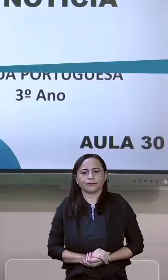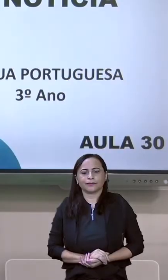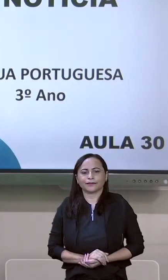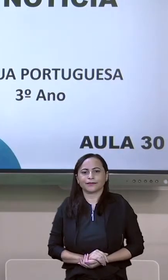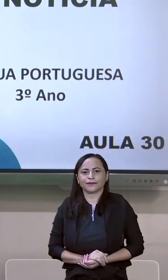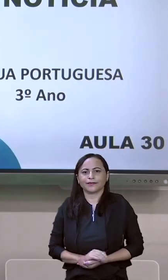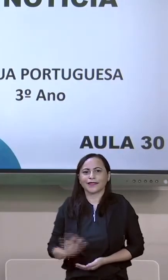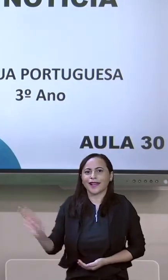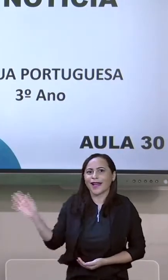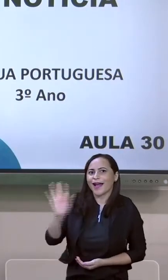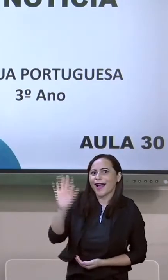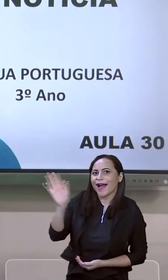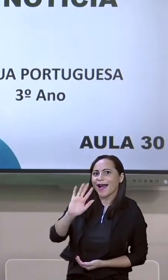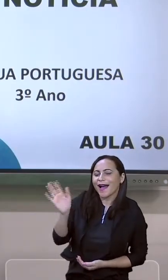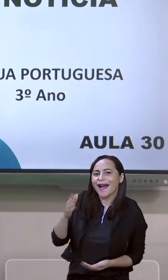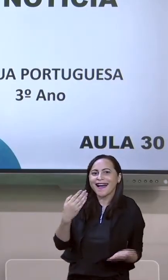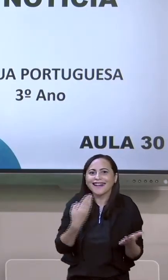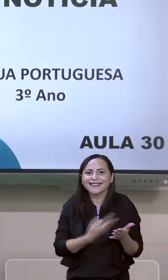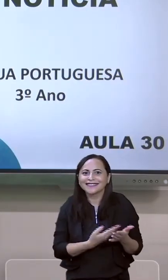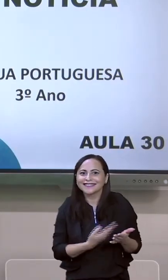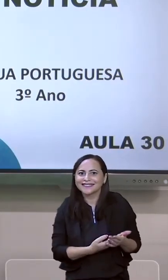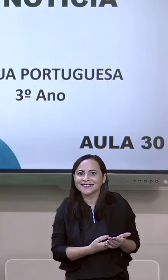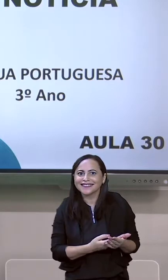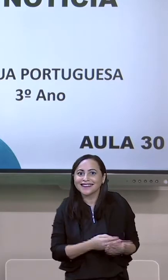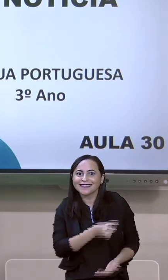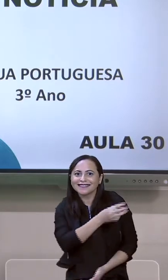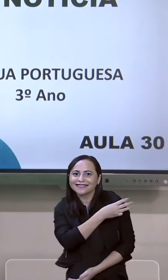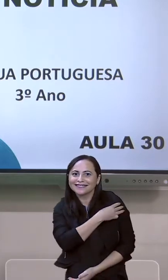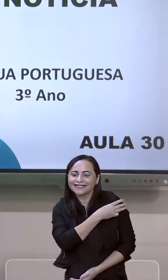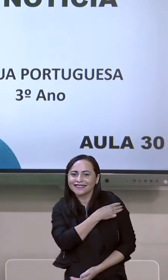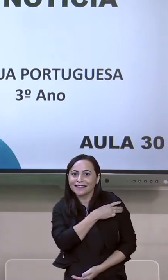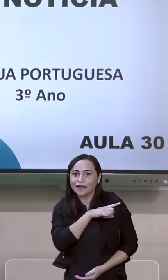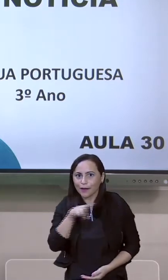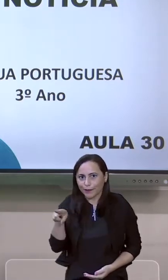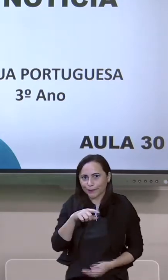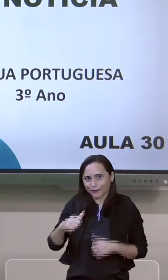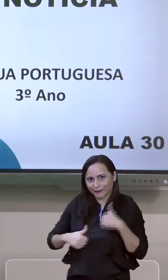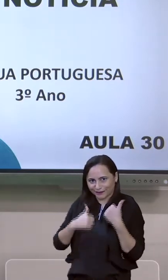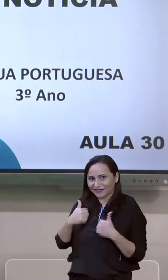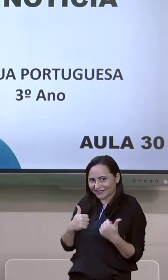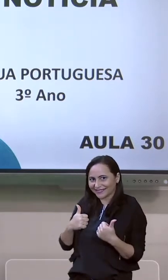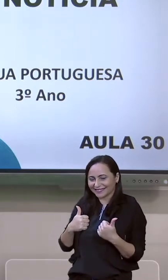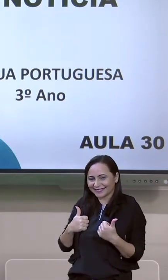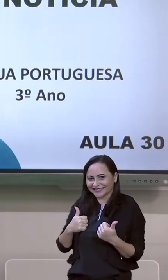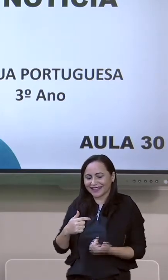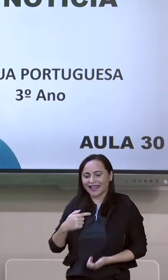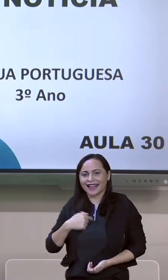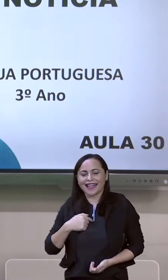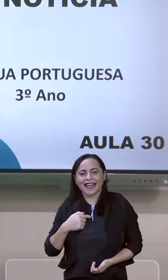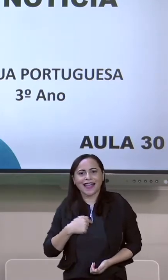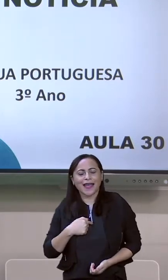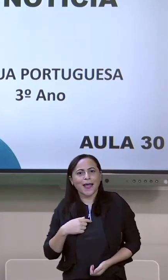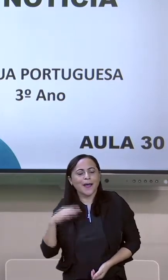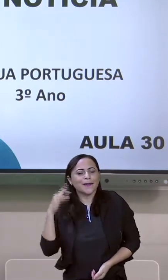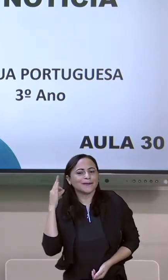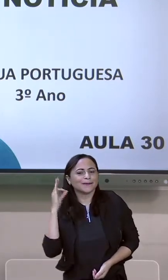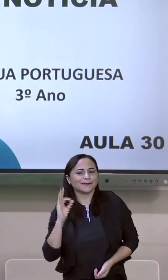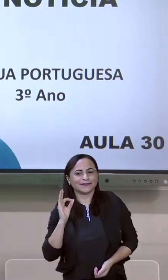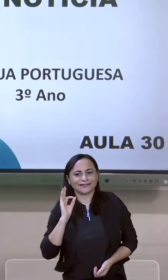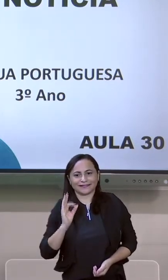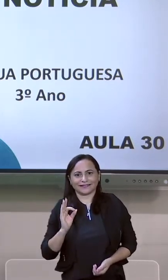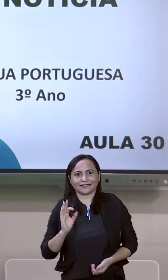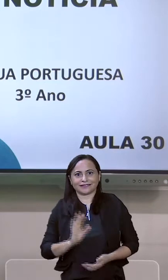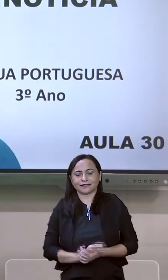Olá, estudantes do terceiro ano! Como vocês estão? Está tudo bem por aí? Comigo tudo ótimo!